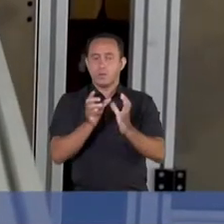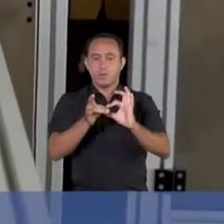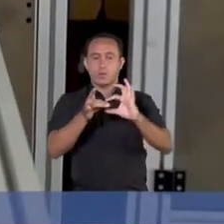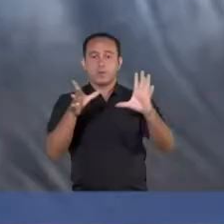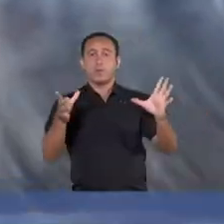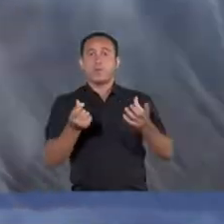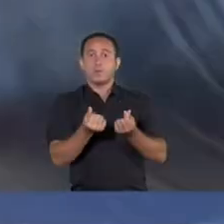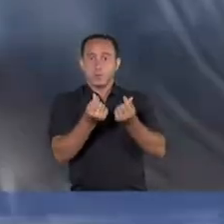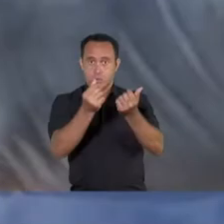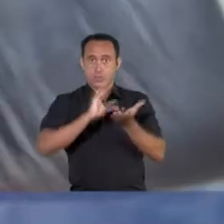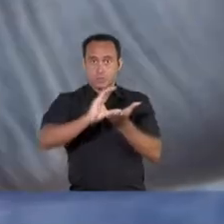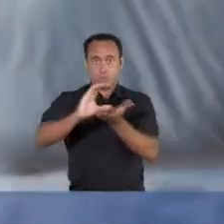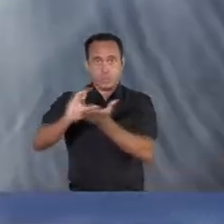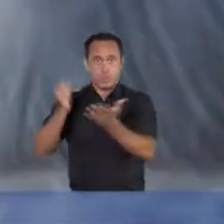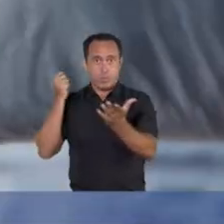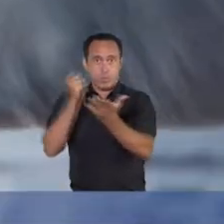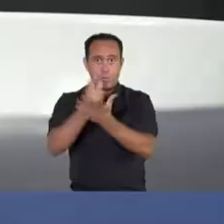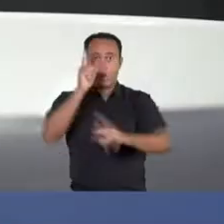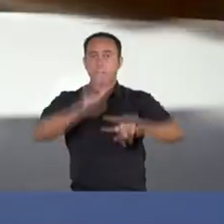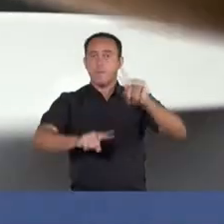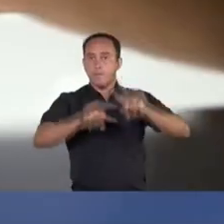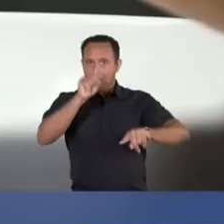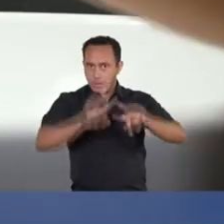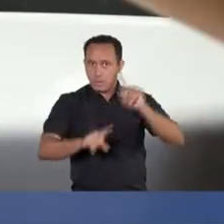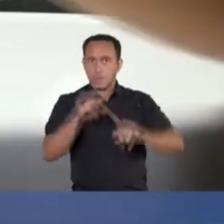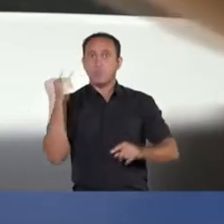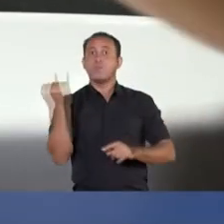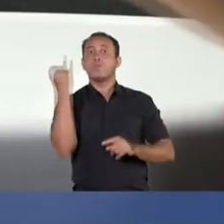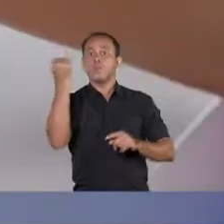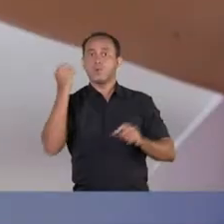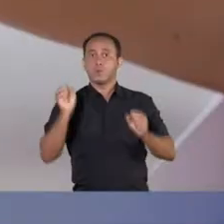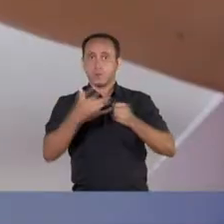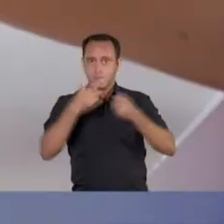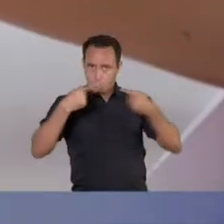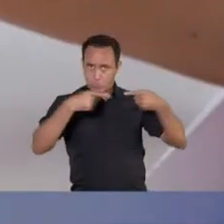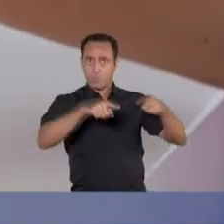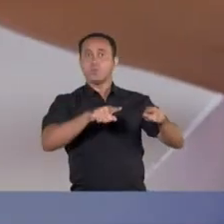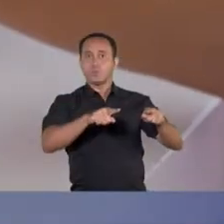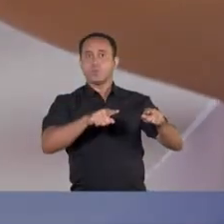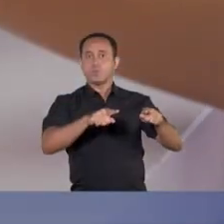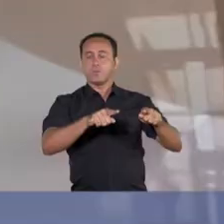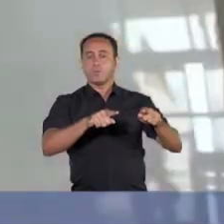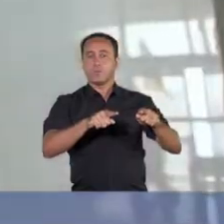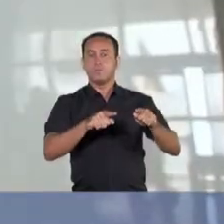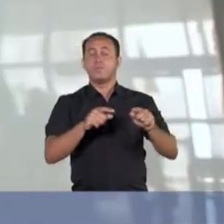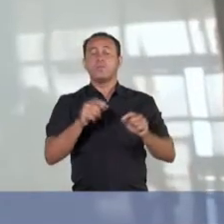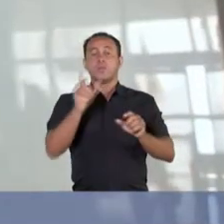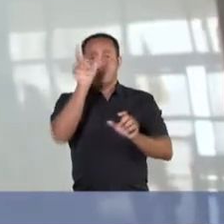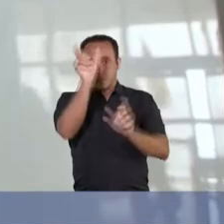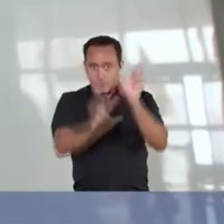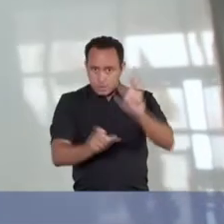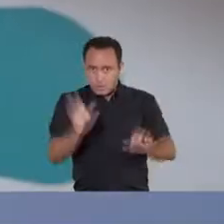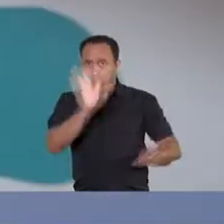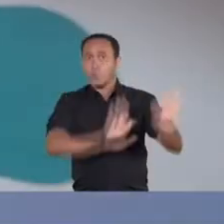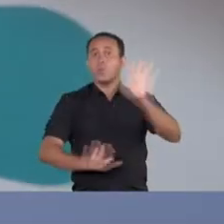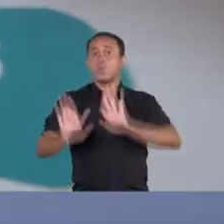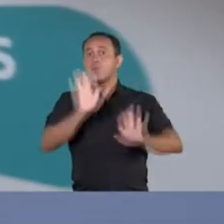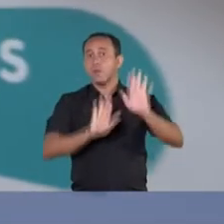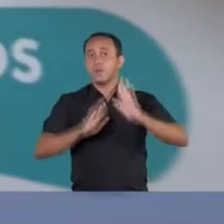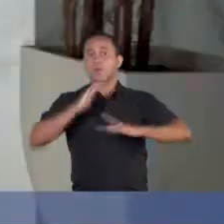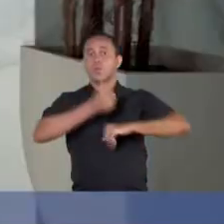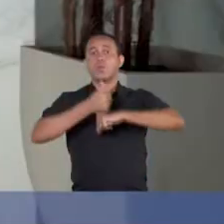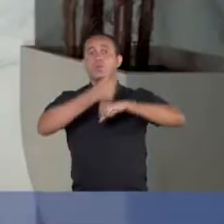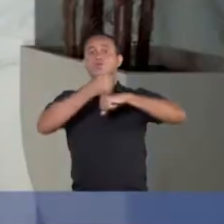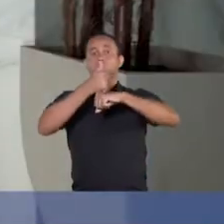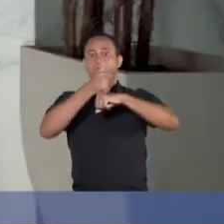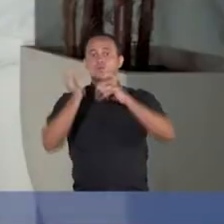Disponibilizou recursos para a compra de equipamentos essenciais ao combate da pandemia e tomou relevantes precauções